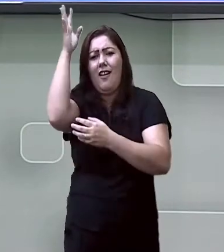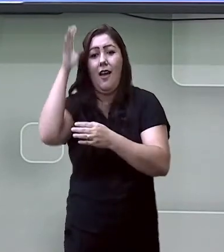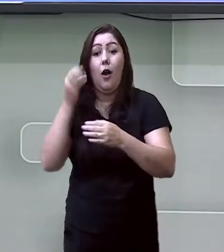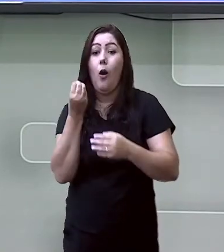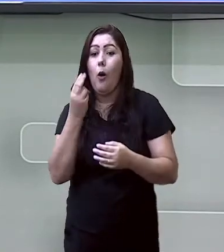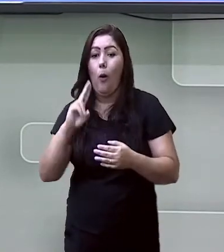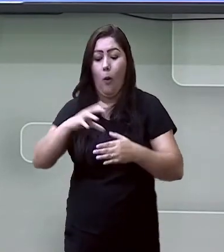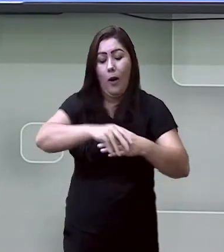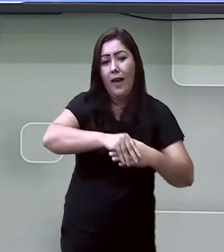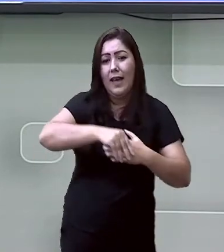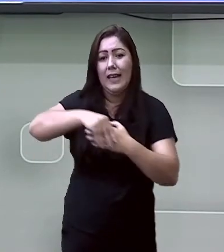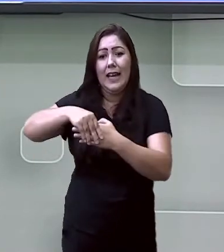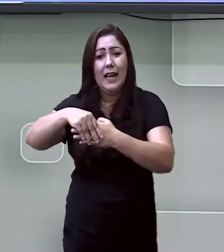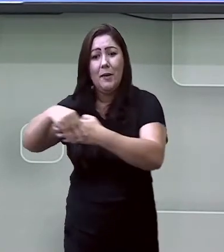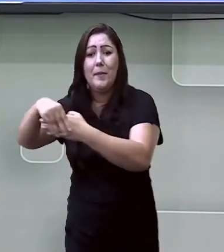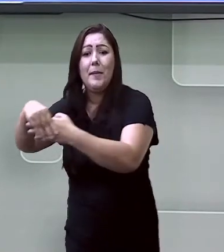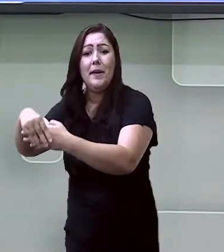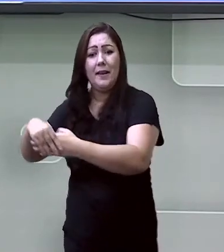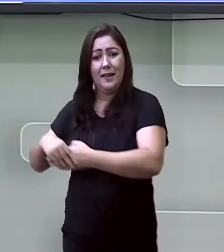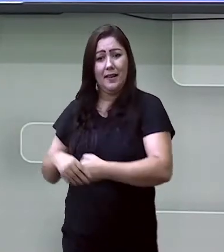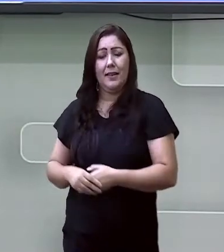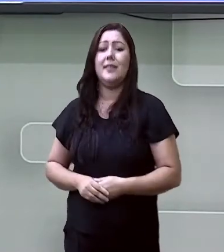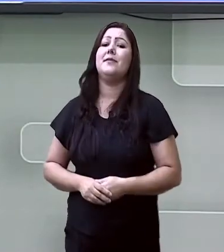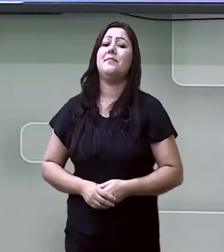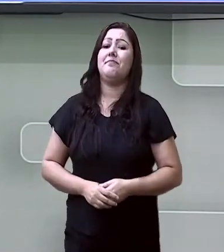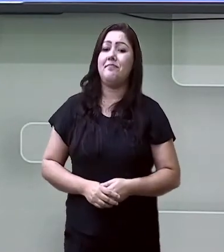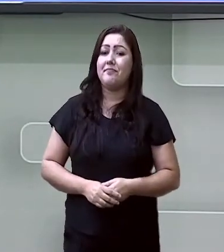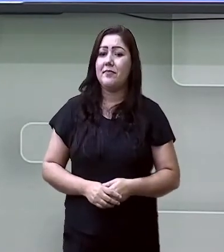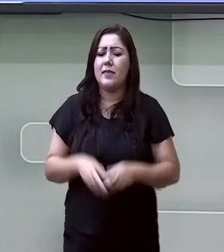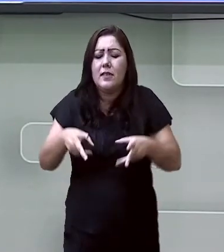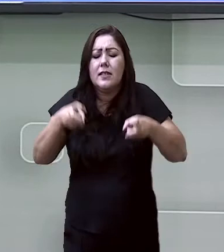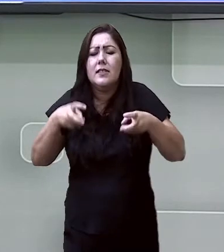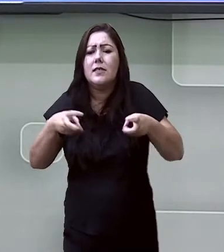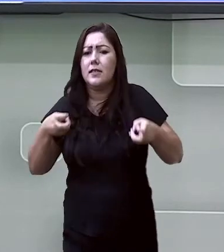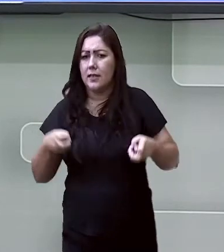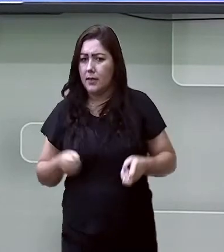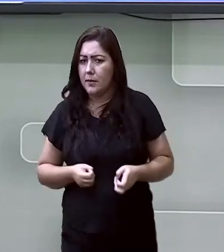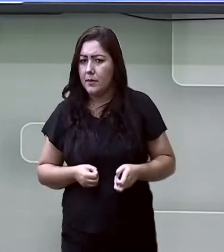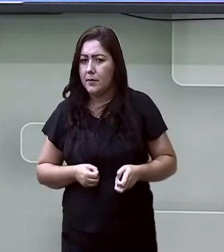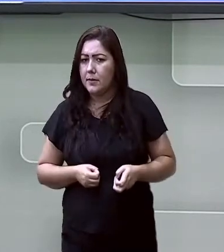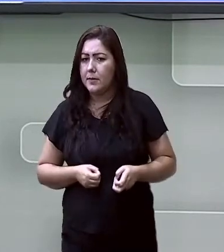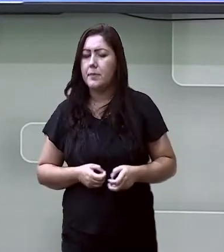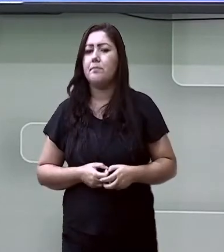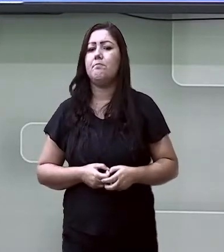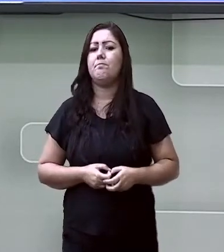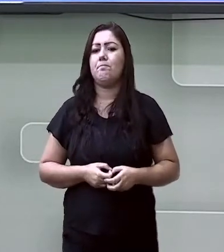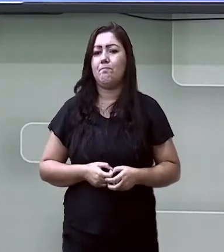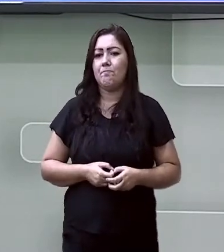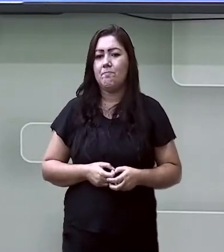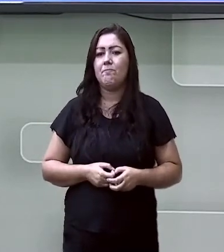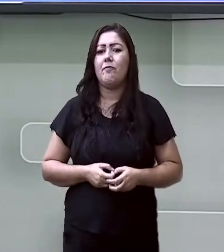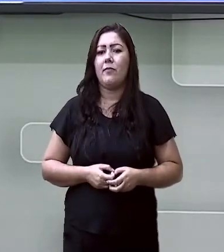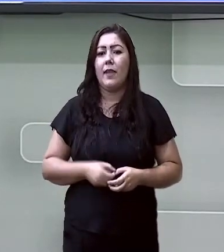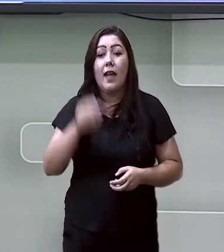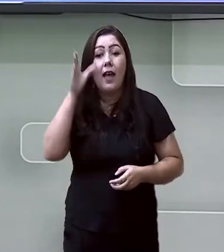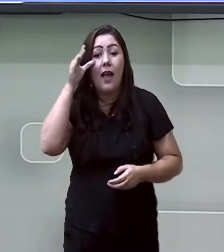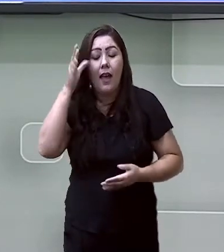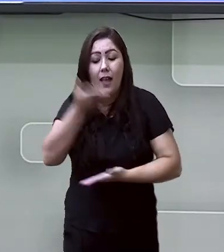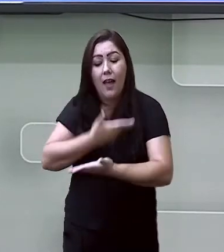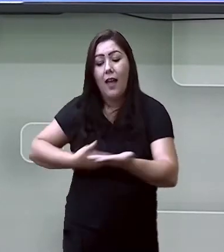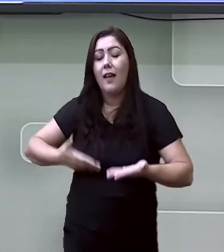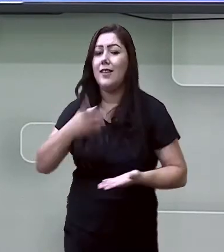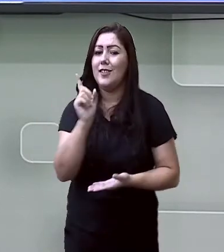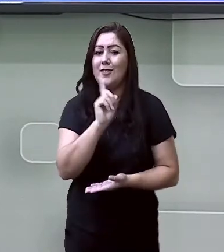para o que ela deseja. Consegue perceber que ela aproxima, não por interesse de interagir, e sim